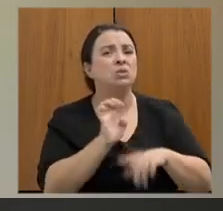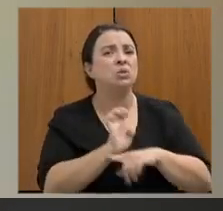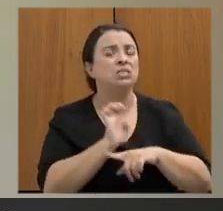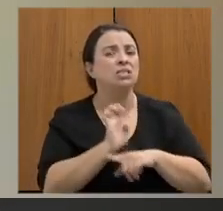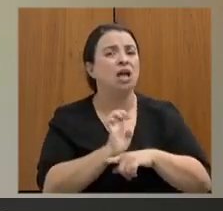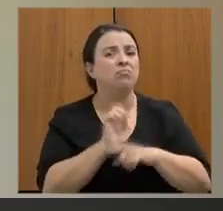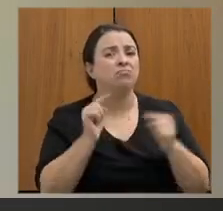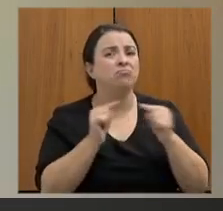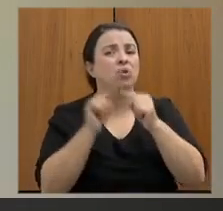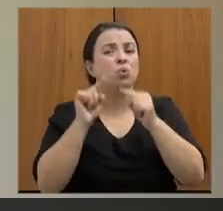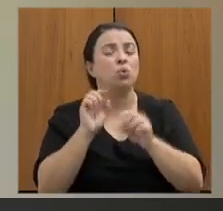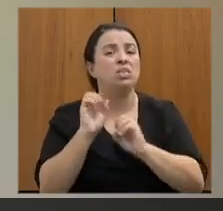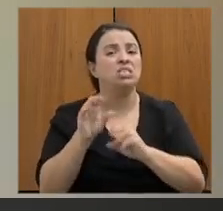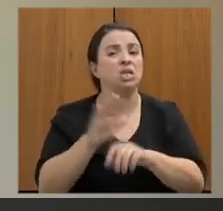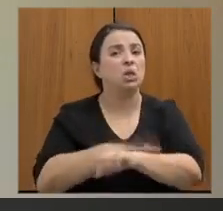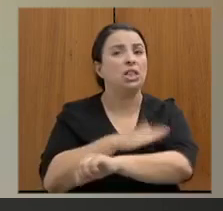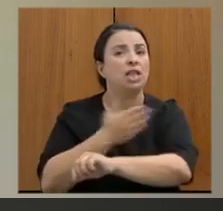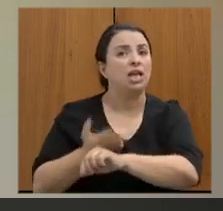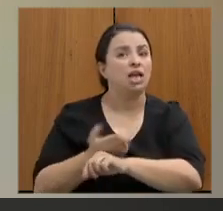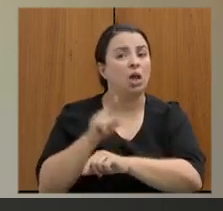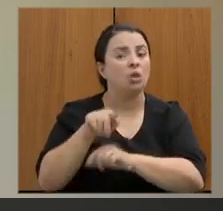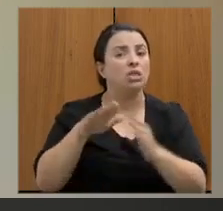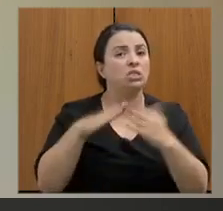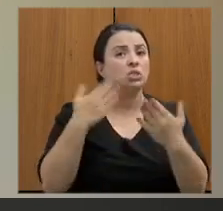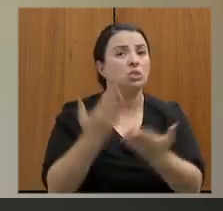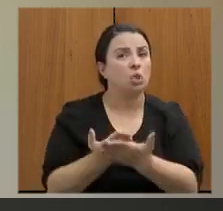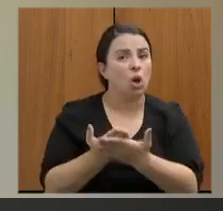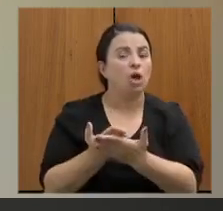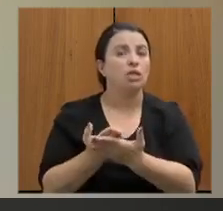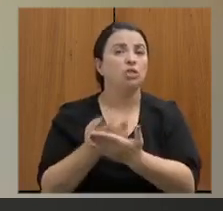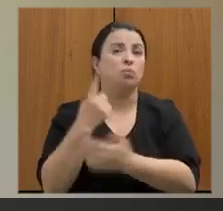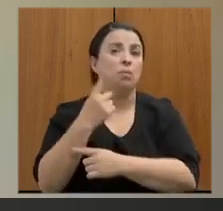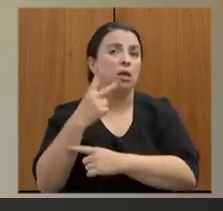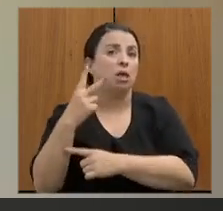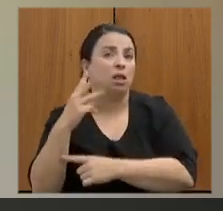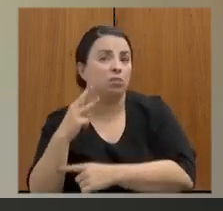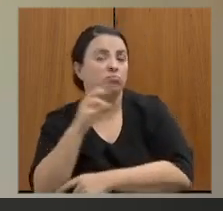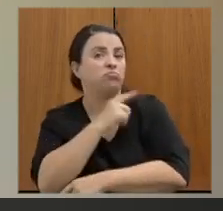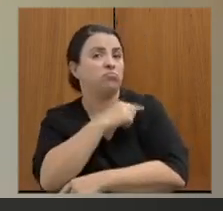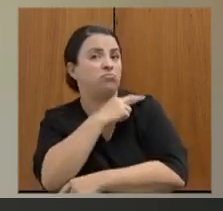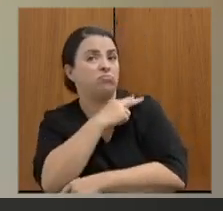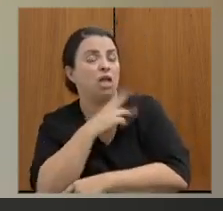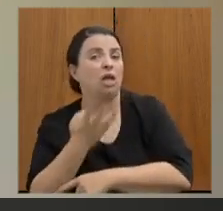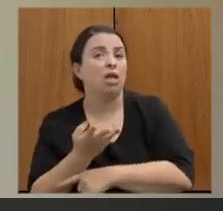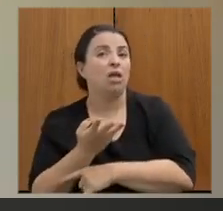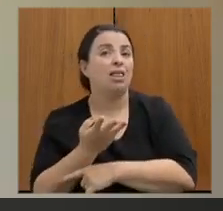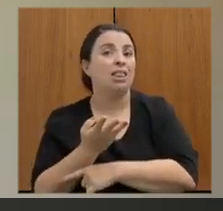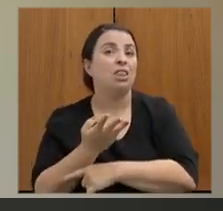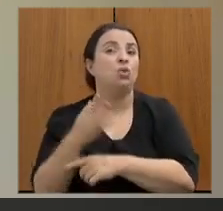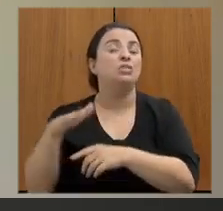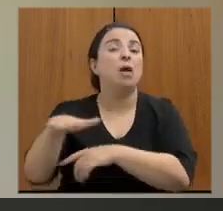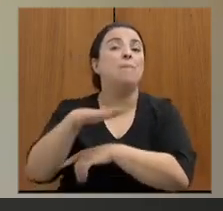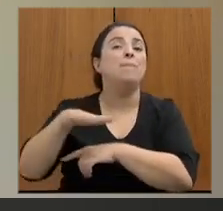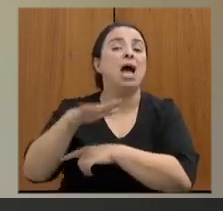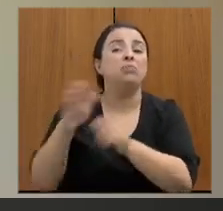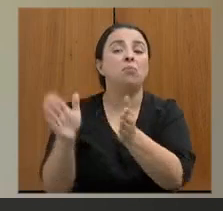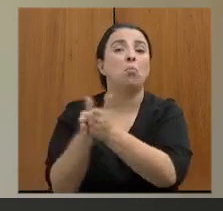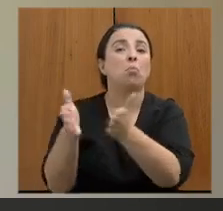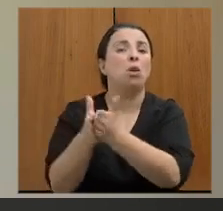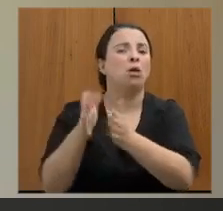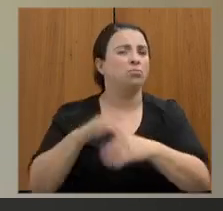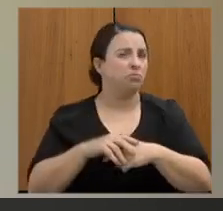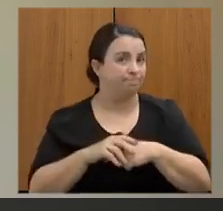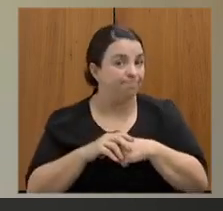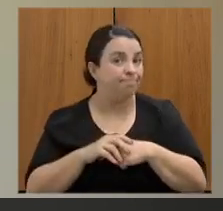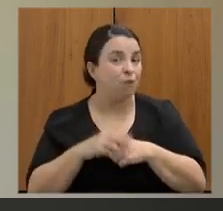do ensino integral para as escolas de ensino médio dentro por exemplo das regiões de periferia porque ao que me consta em